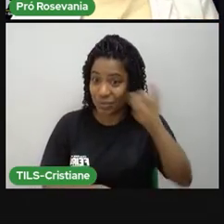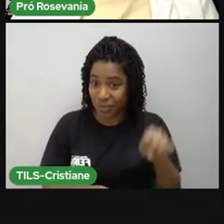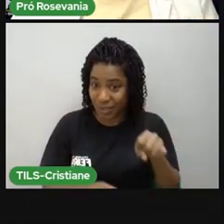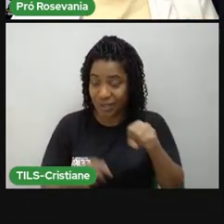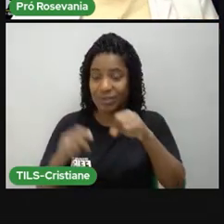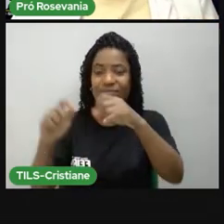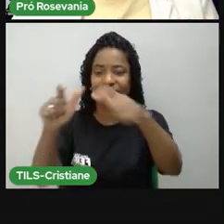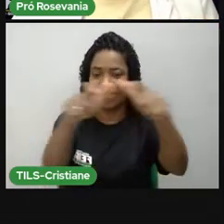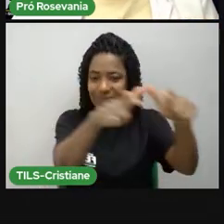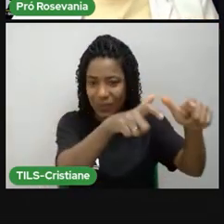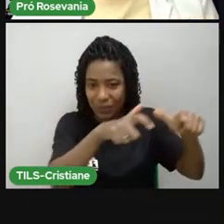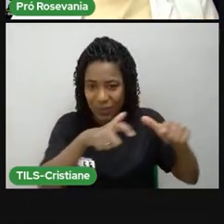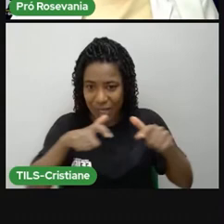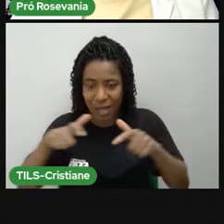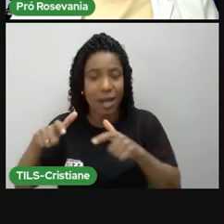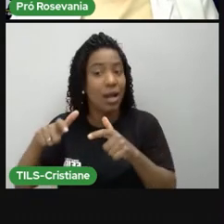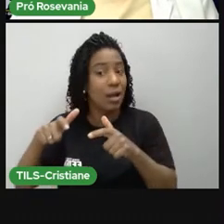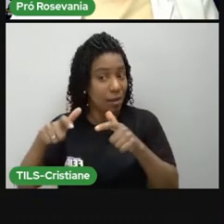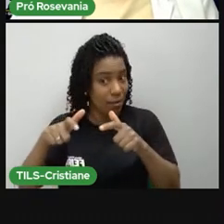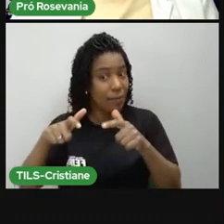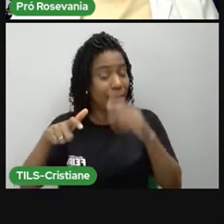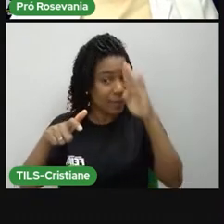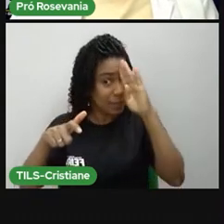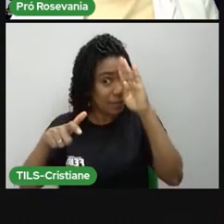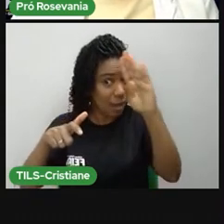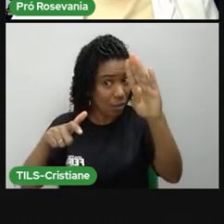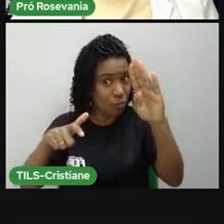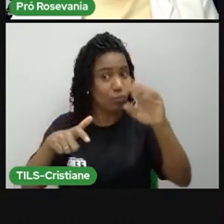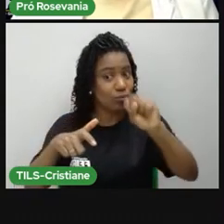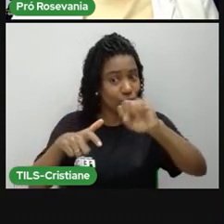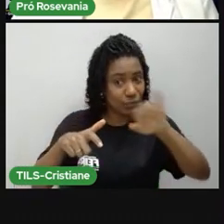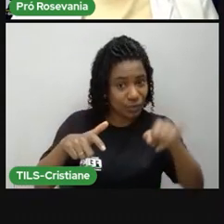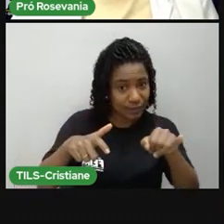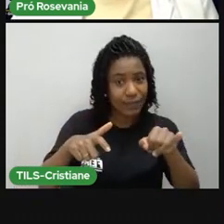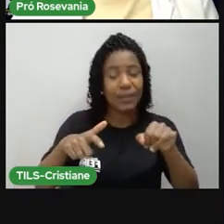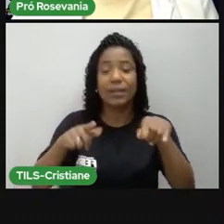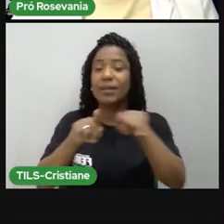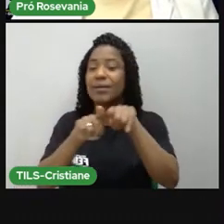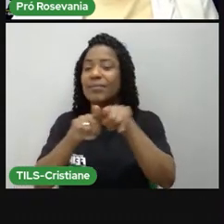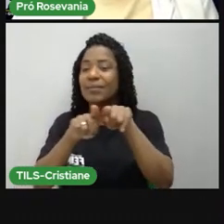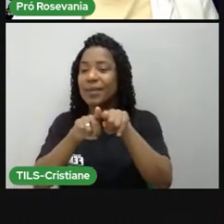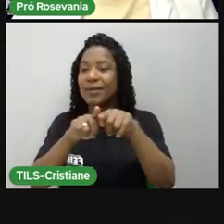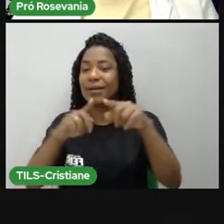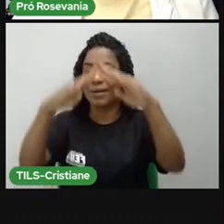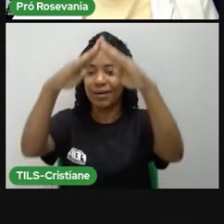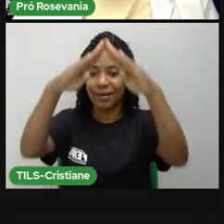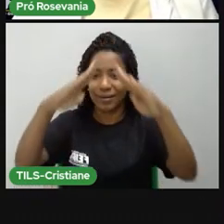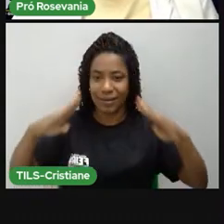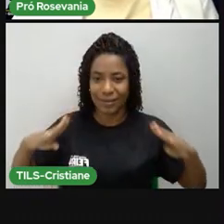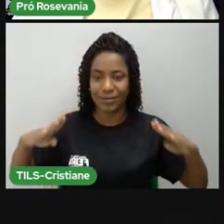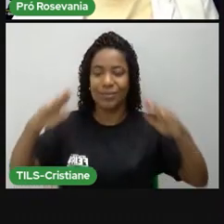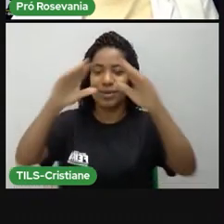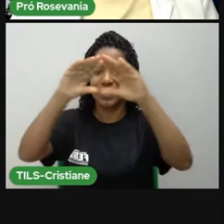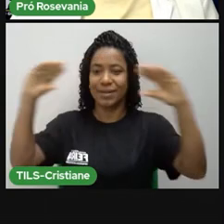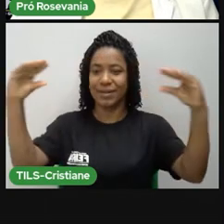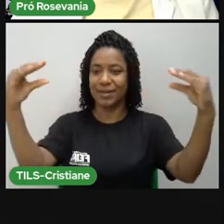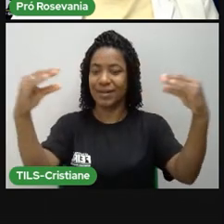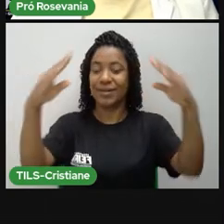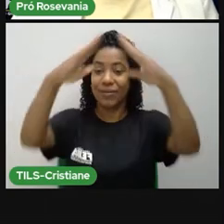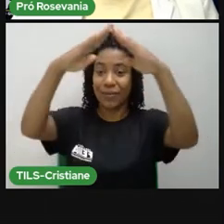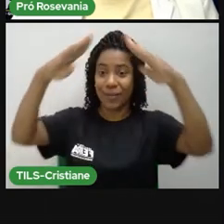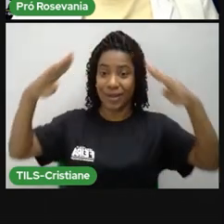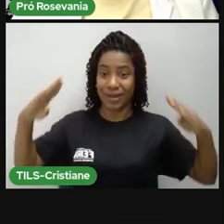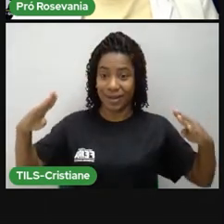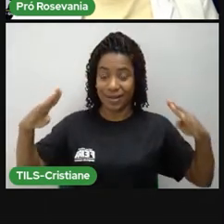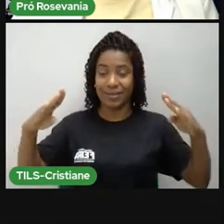né, espalhados pela cidade, a questão da arquitetura, né, em português a gente tem aqui o mercado de artes, que